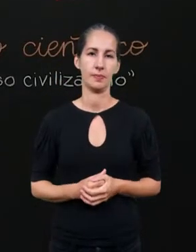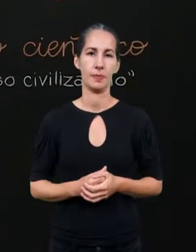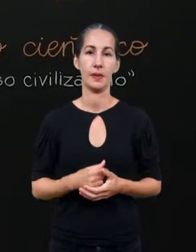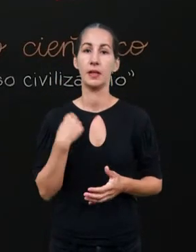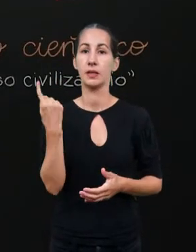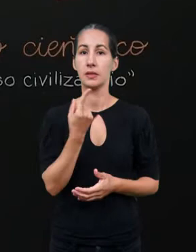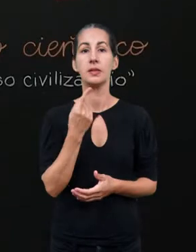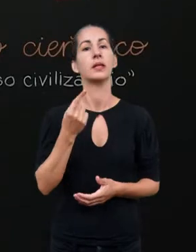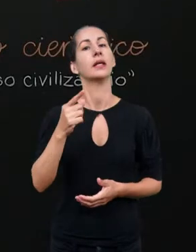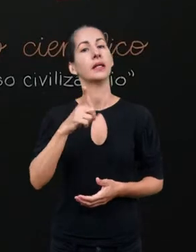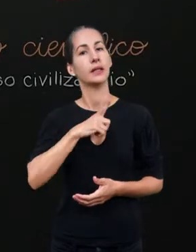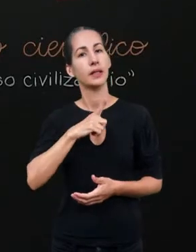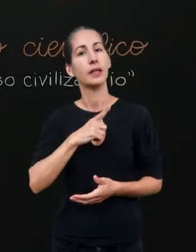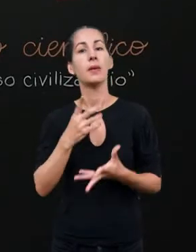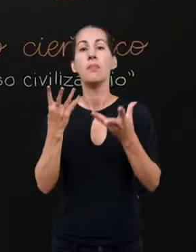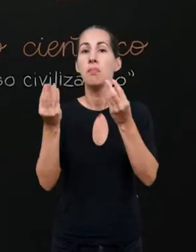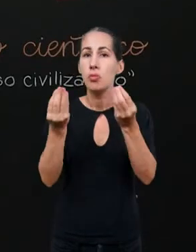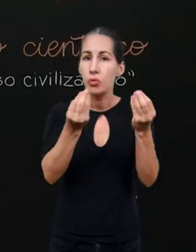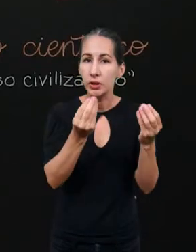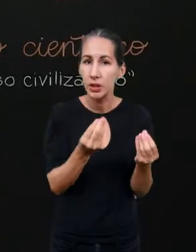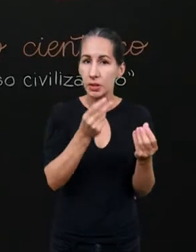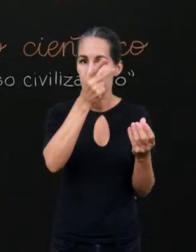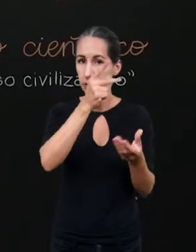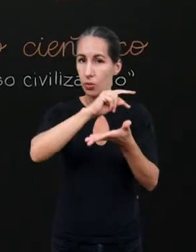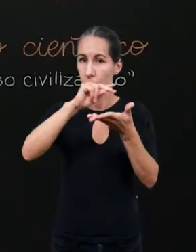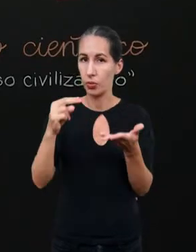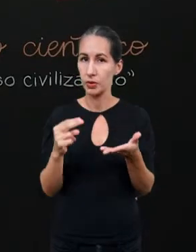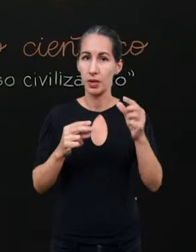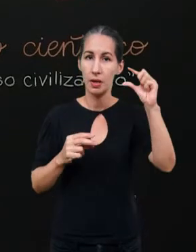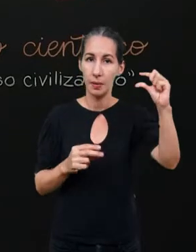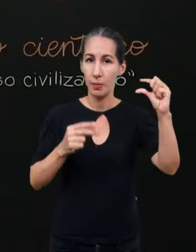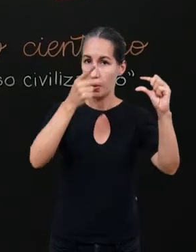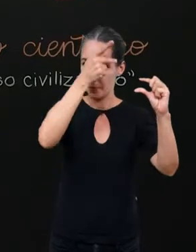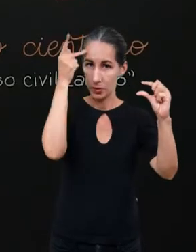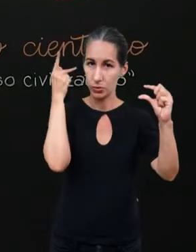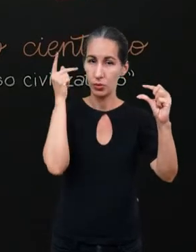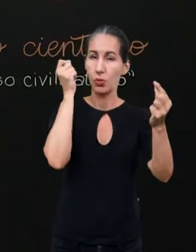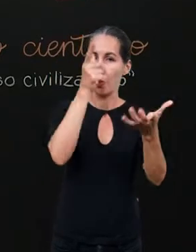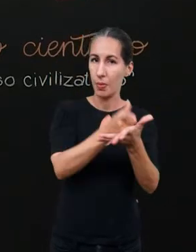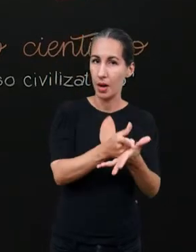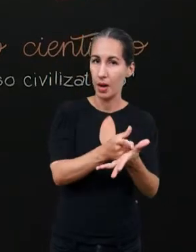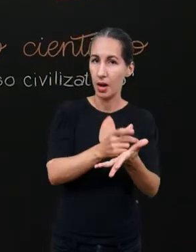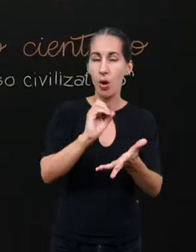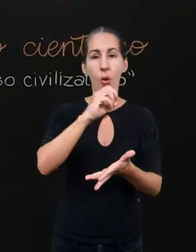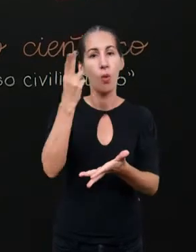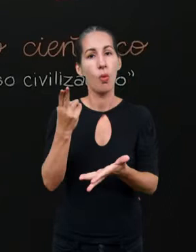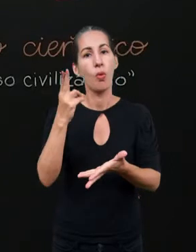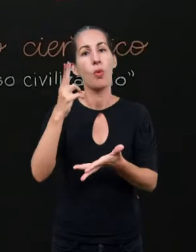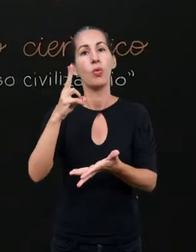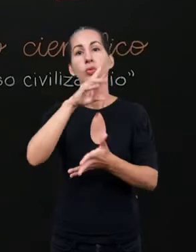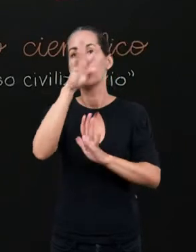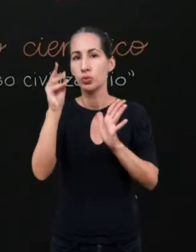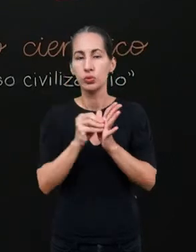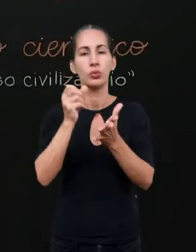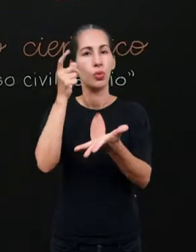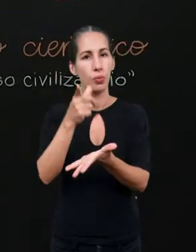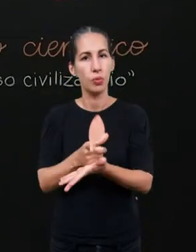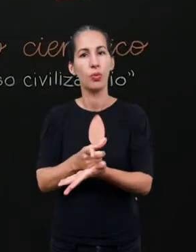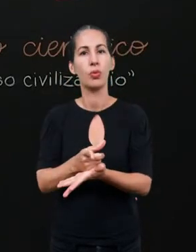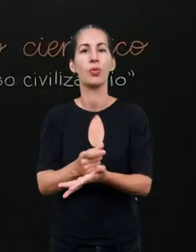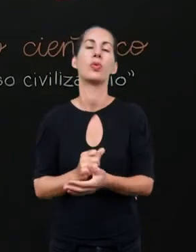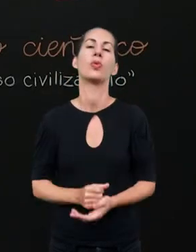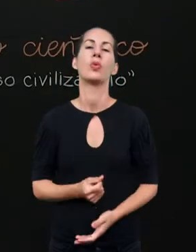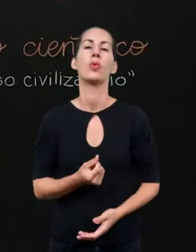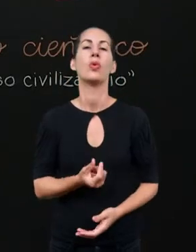se nós temos muita mercadoria e poucas pessoas para comprar, ou se todas as pessoas já compraram as mercadorias, o preço